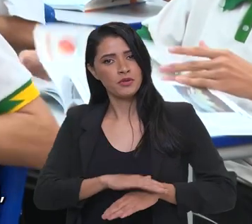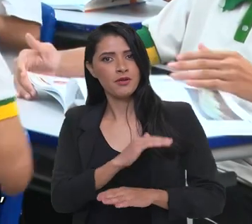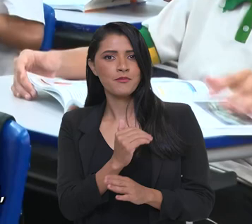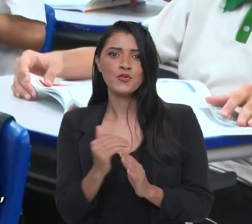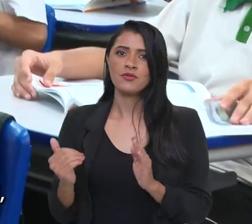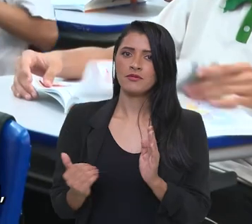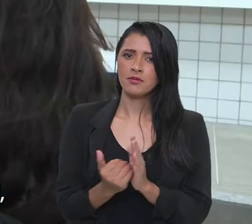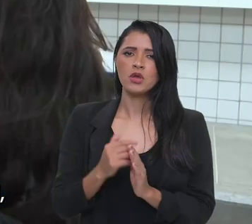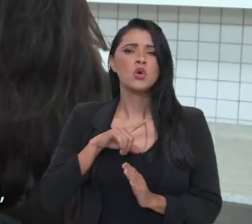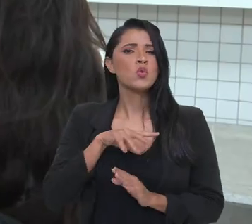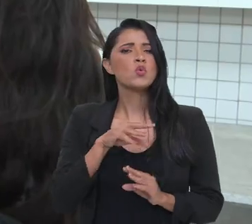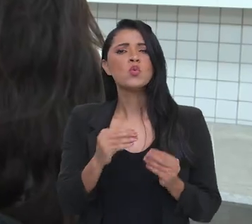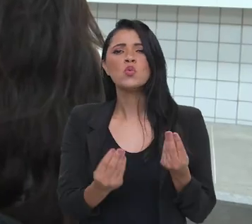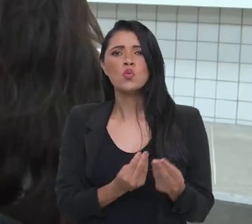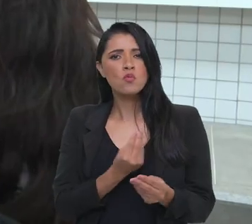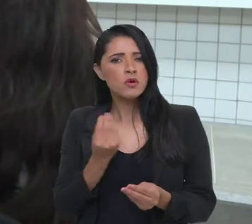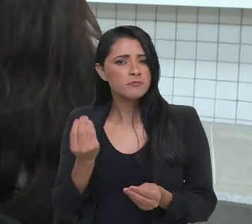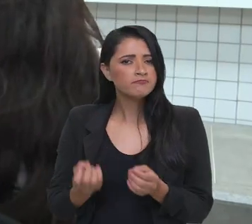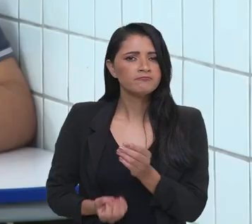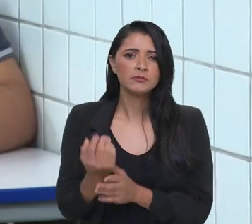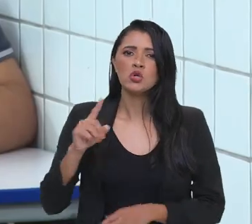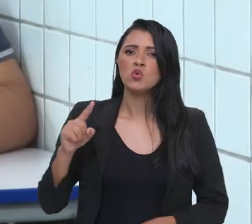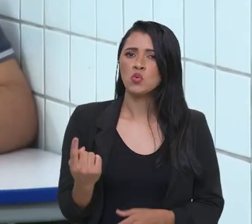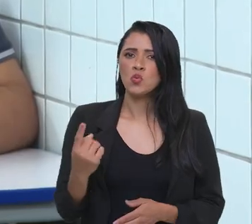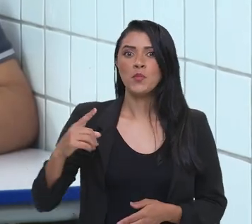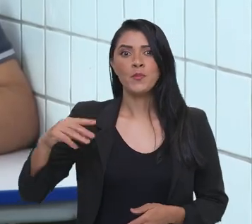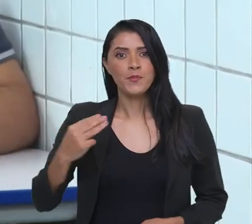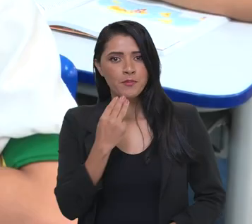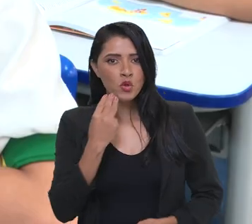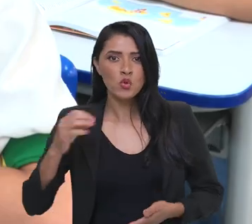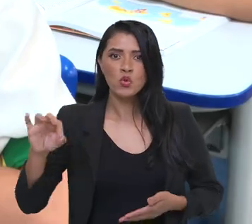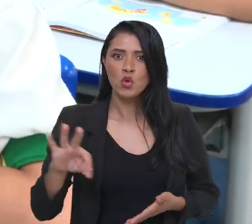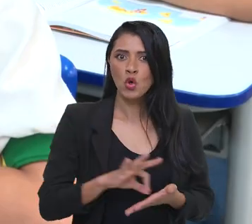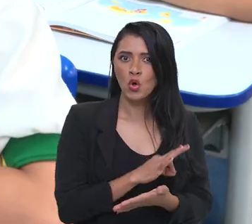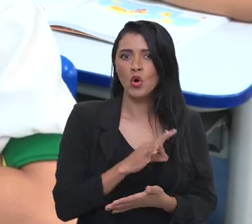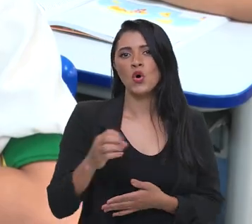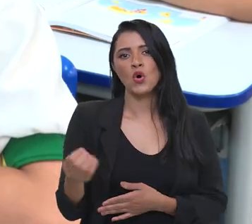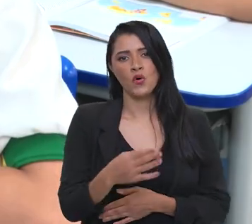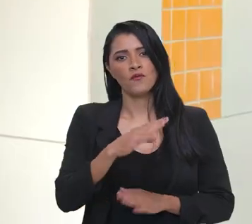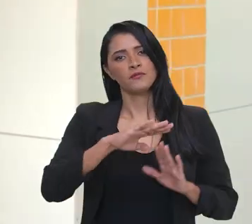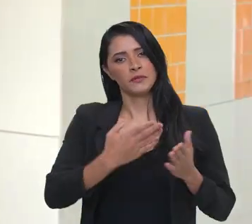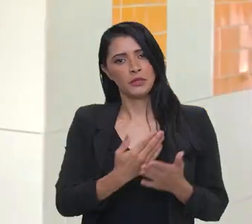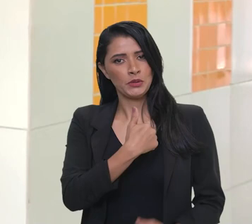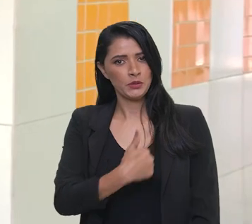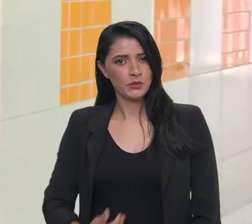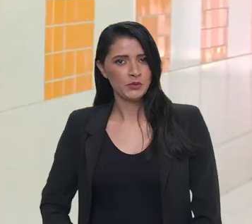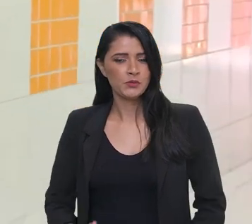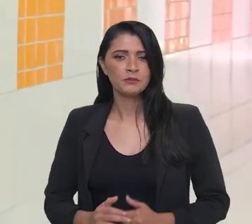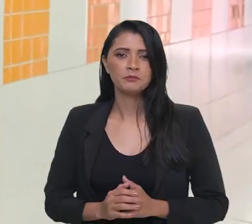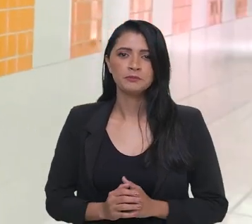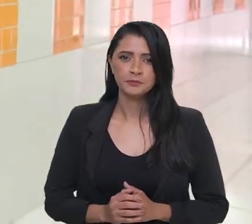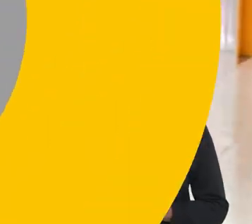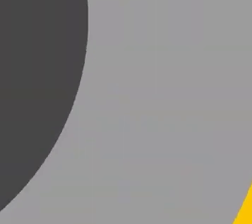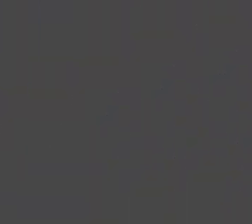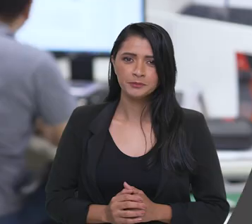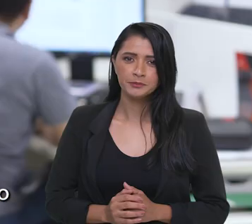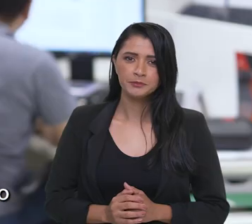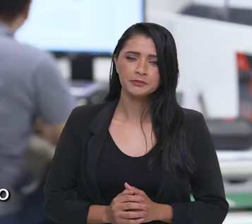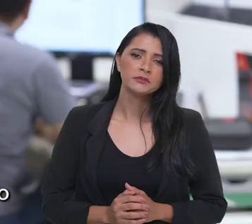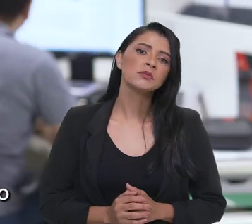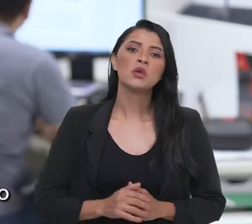Escola de Tempo Integral, que prevê a criação de 1 milhão de novas matrículas na rede pública de ensino.